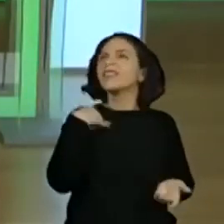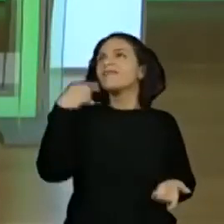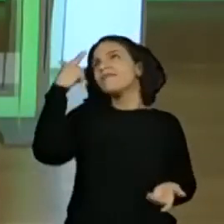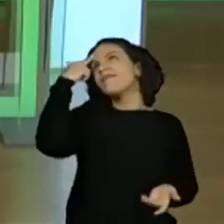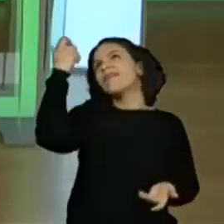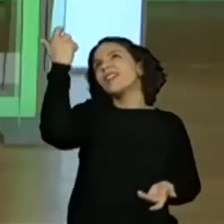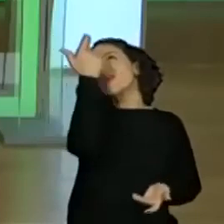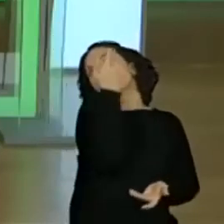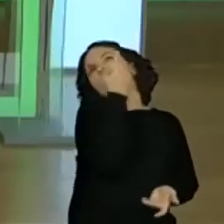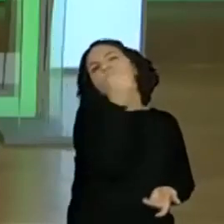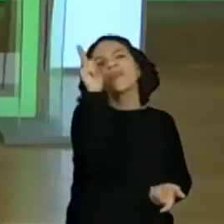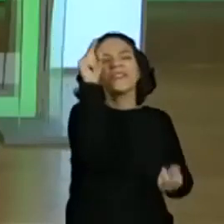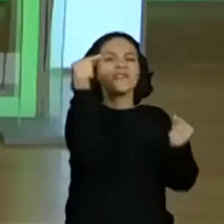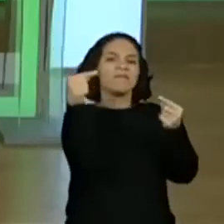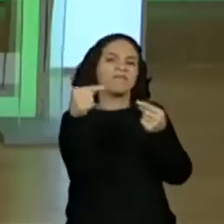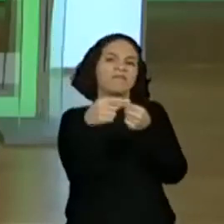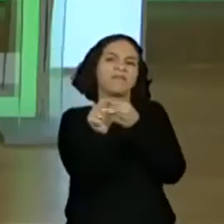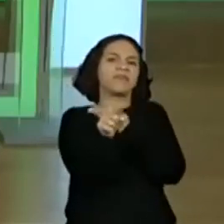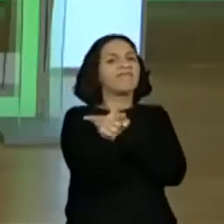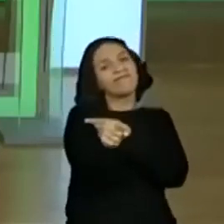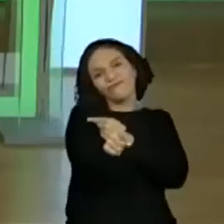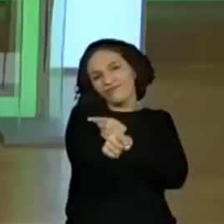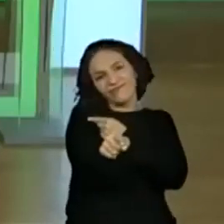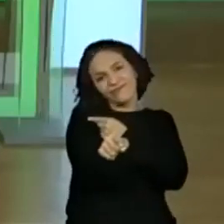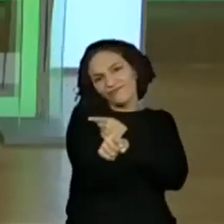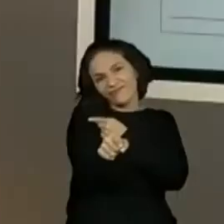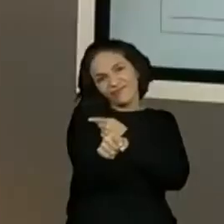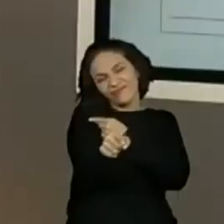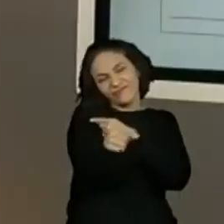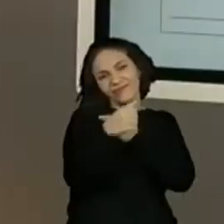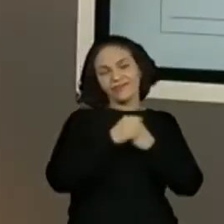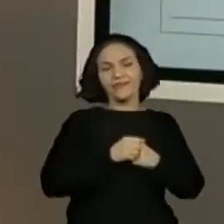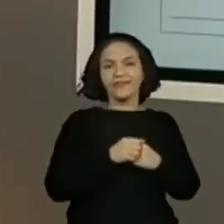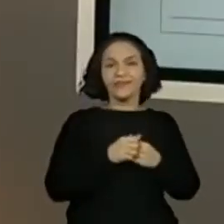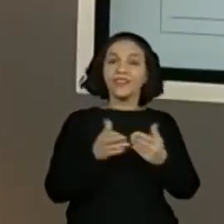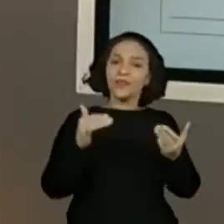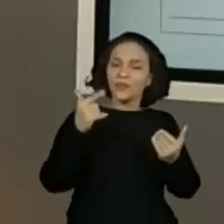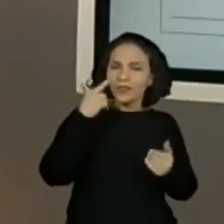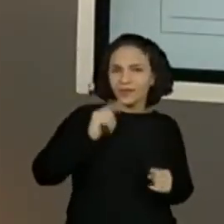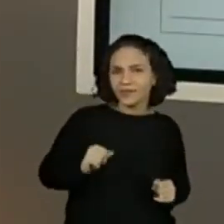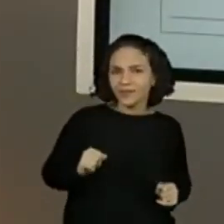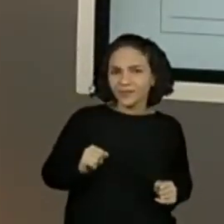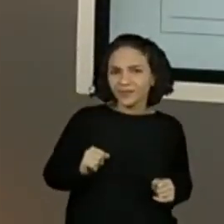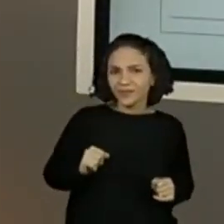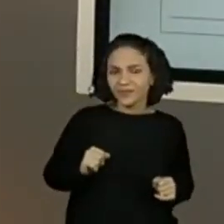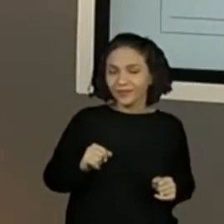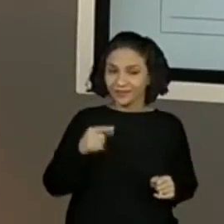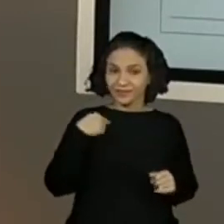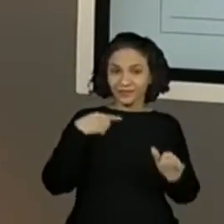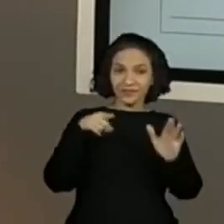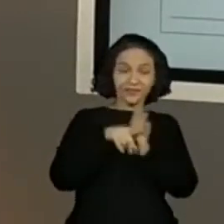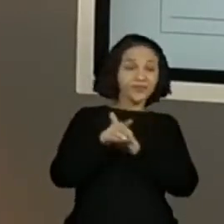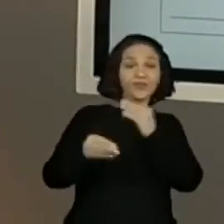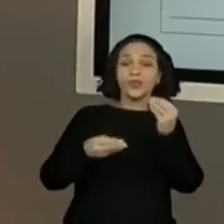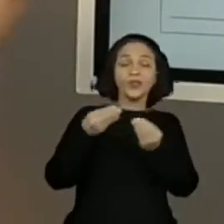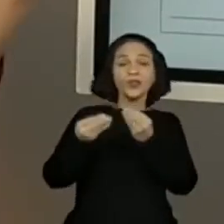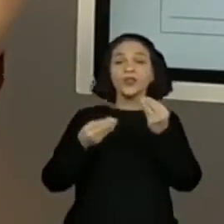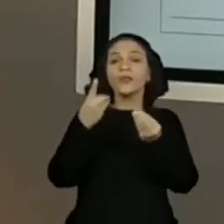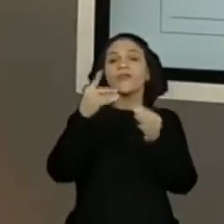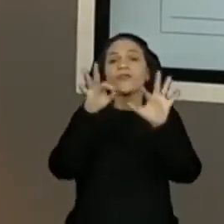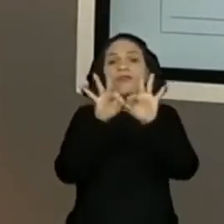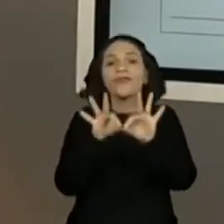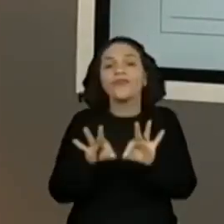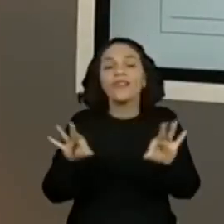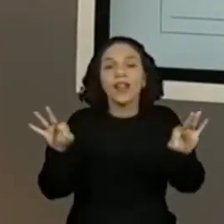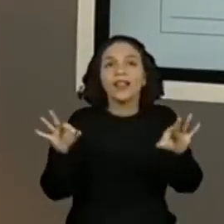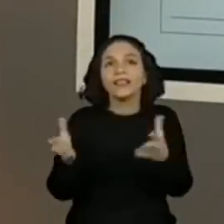inventar um final que não combine com essa parte. Vamos lá, turminha. Como vai terminar este conto? Uma frase.